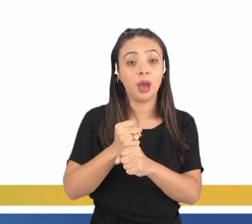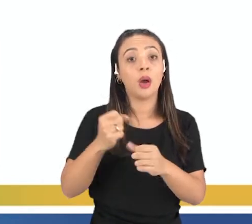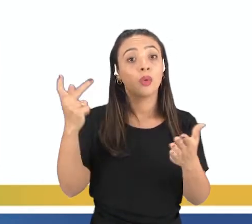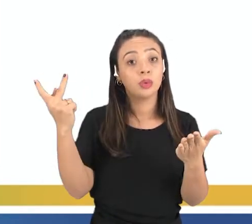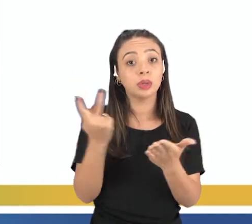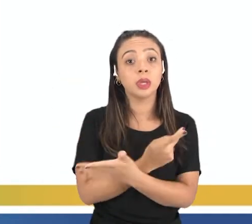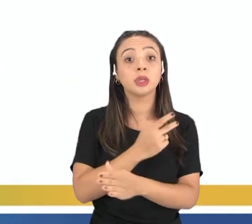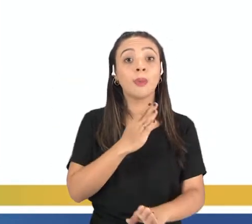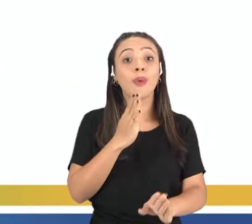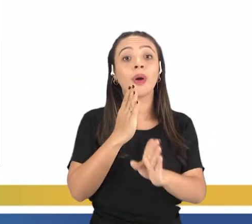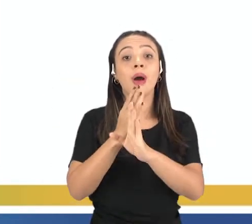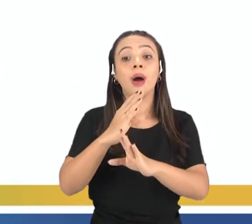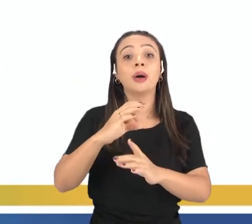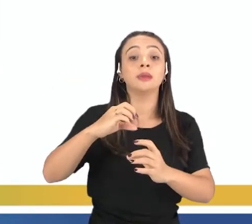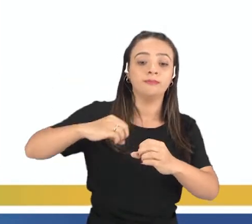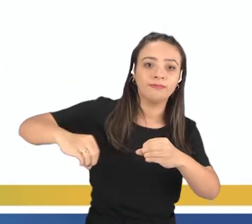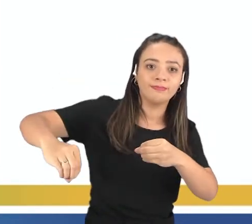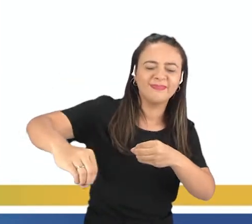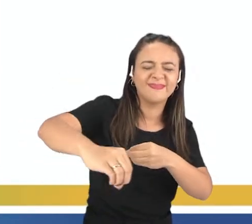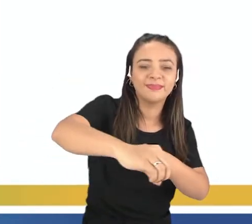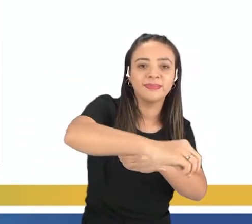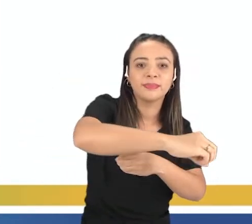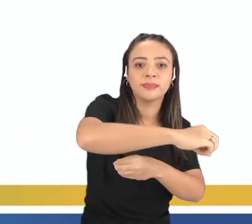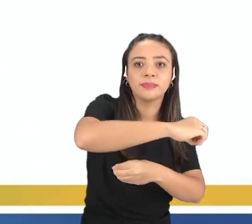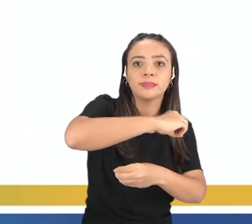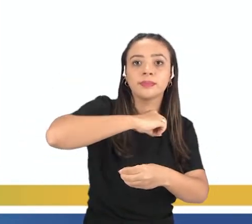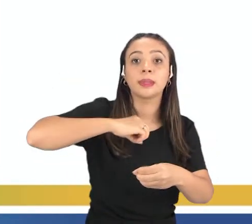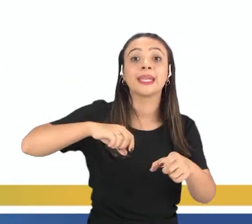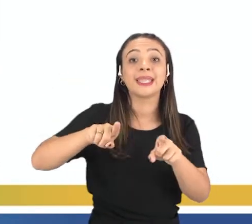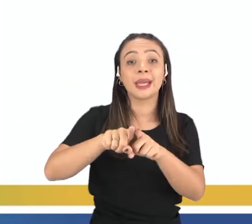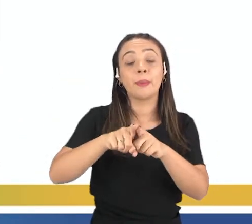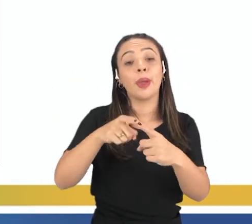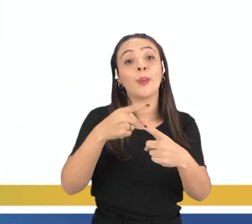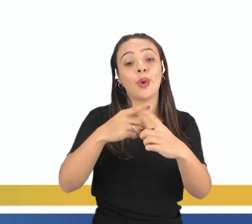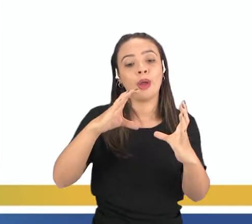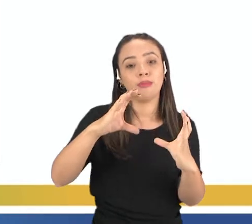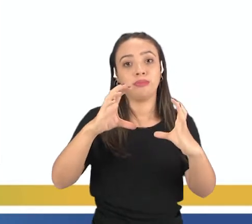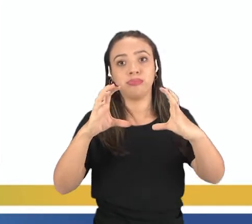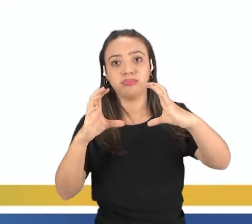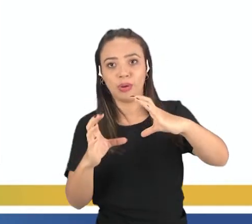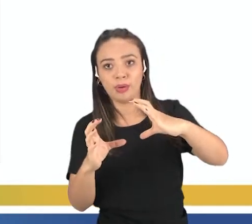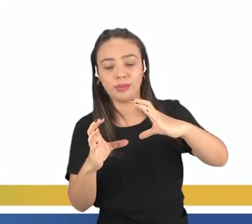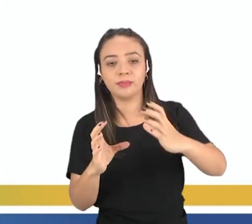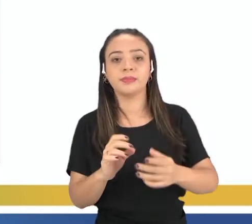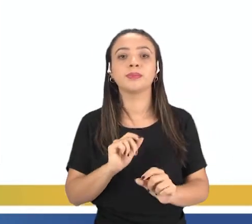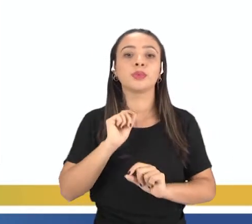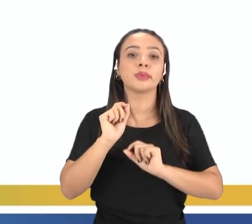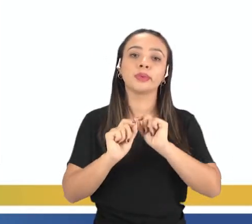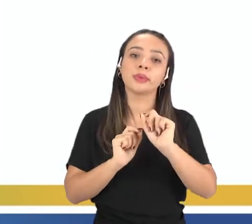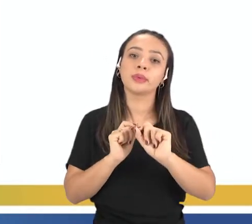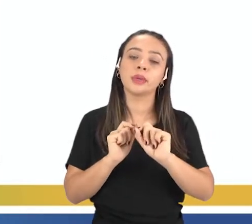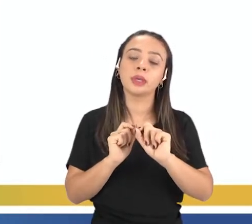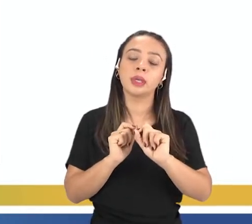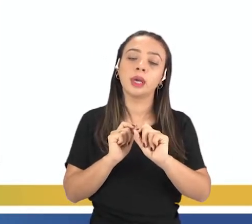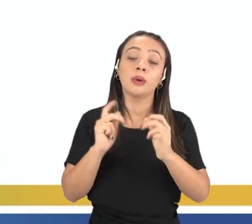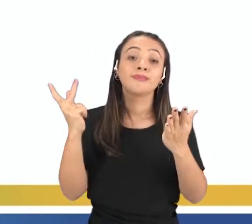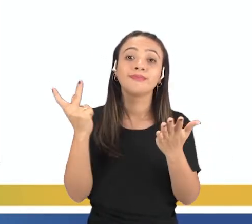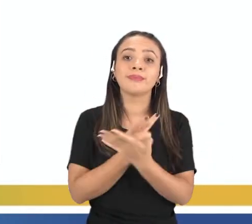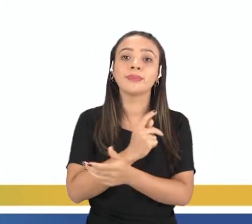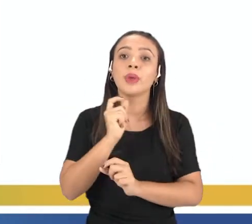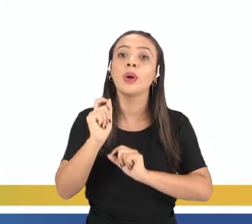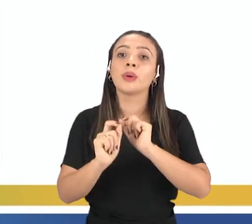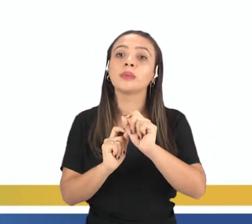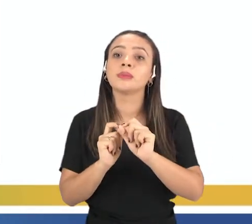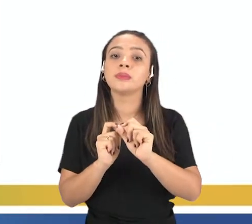translação da Terra, né? E da inclinação do seu eixo de rotação, tá? Então, o que faz, né, o que ocasiona essa